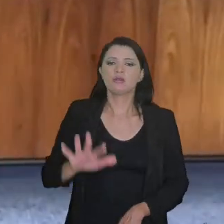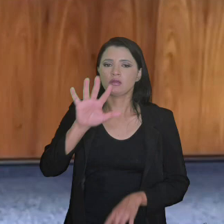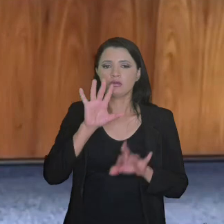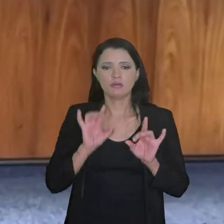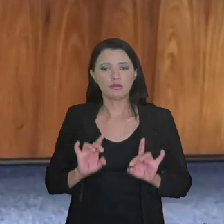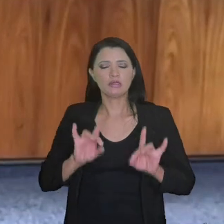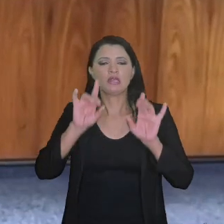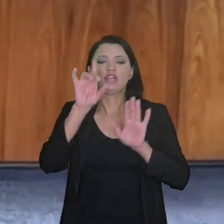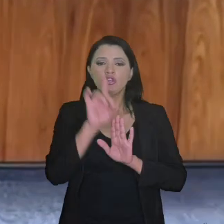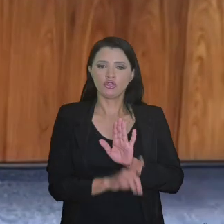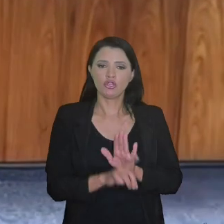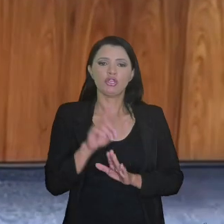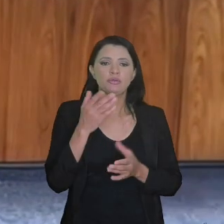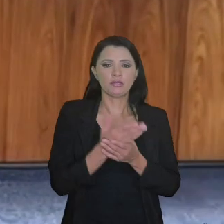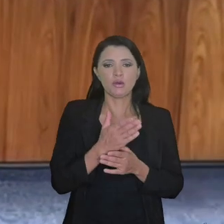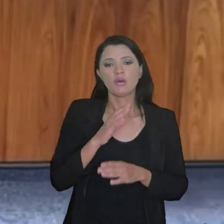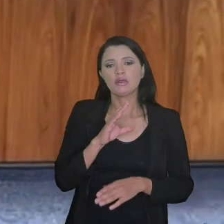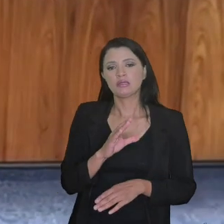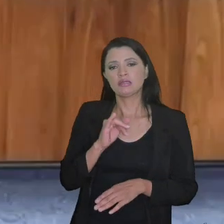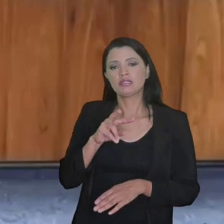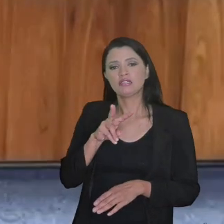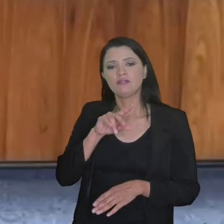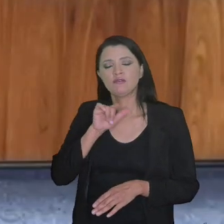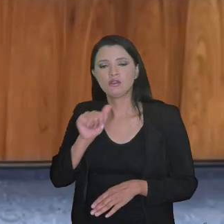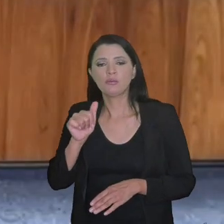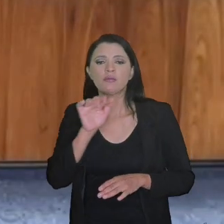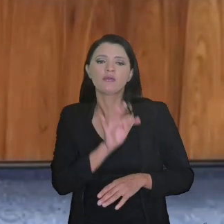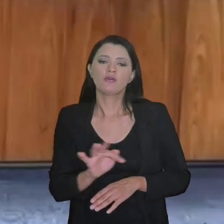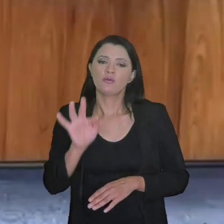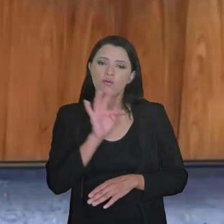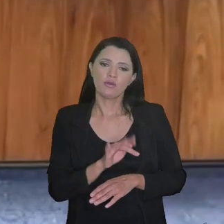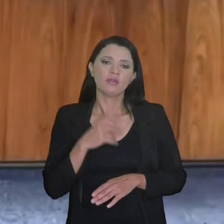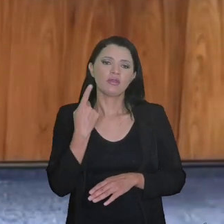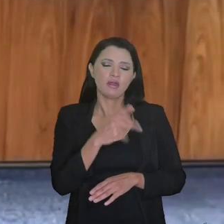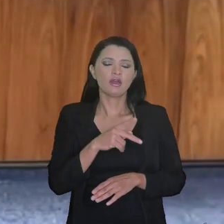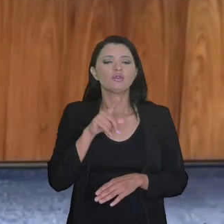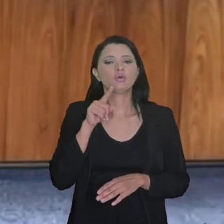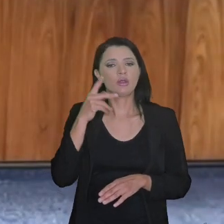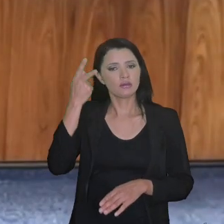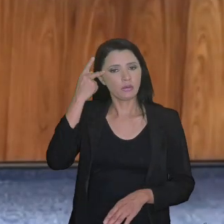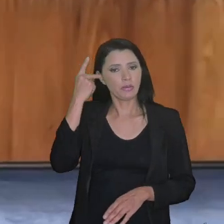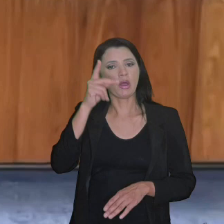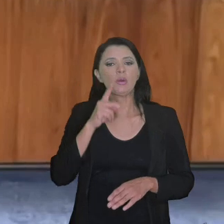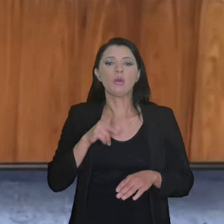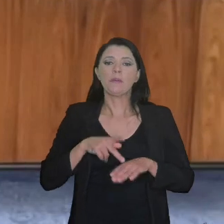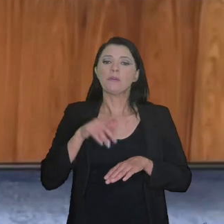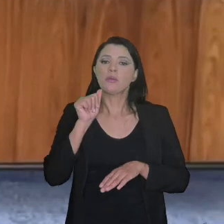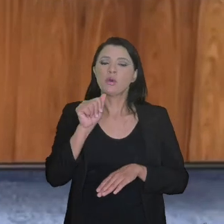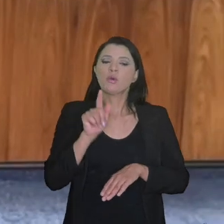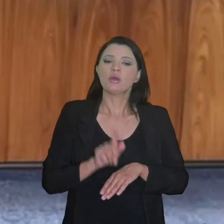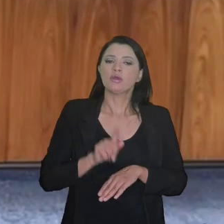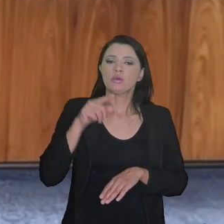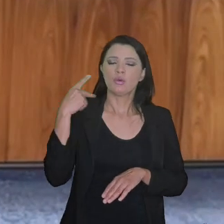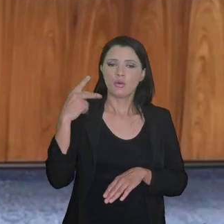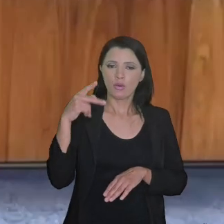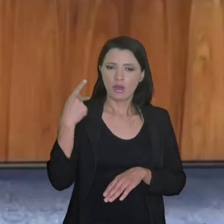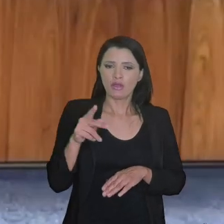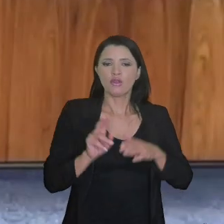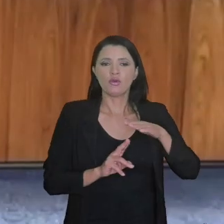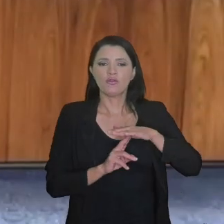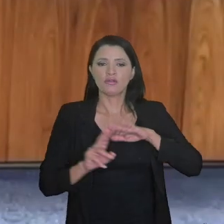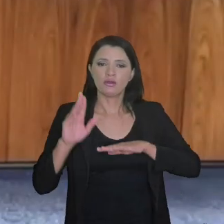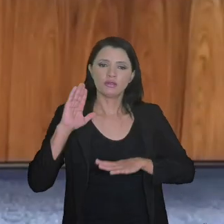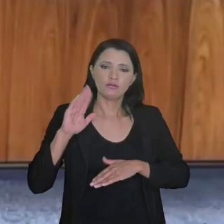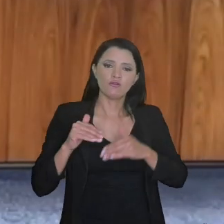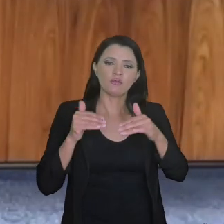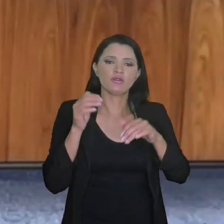procuradora da Fazenda Nacional, especialista em direito processual civil pela Faculdade de Direito de São Bernardo do Campo, pós-graduada em Direito